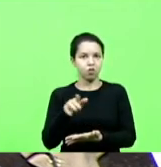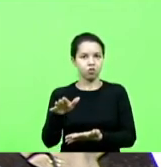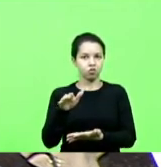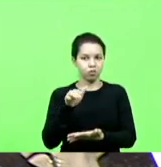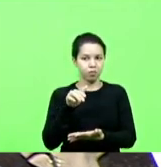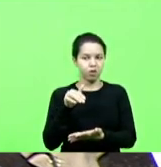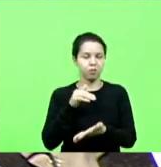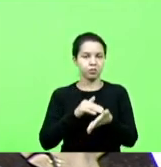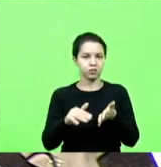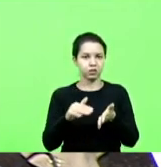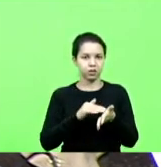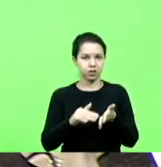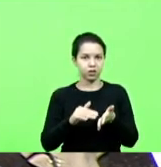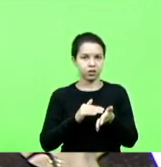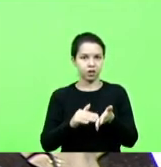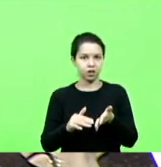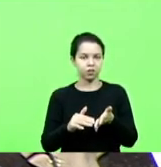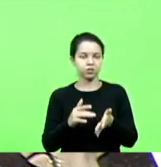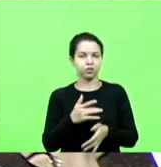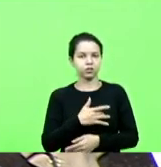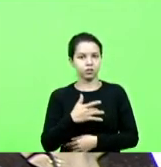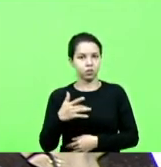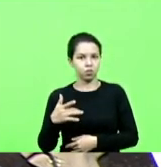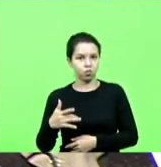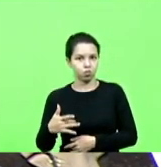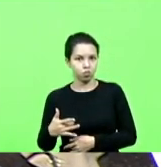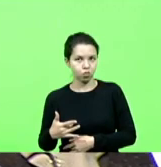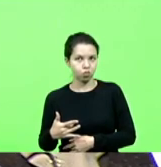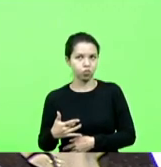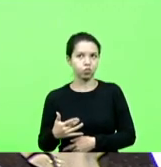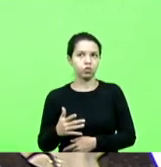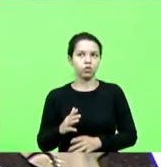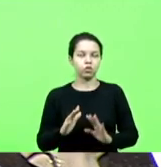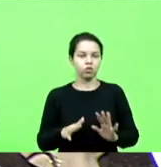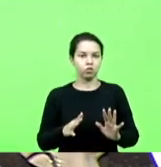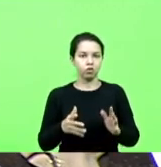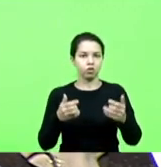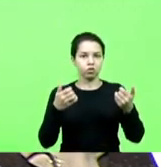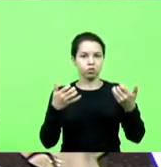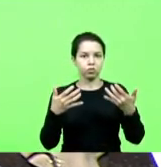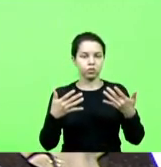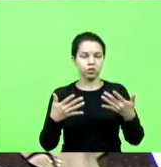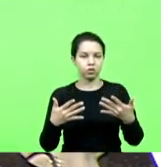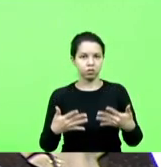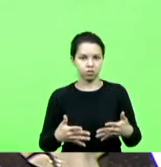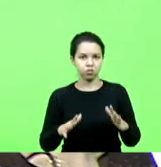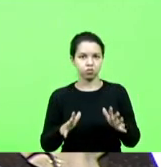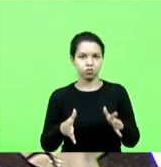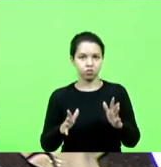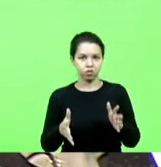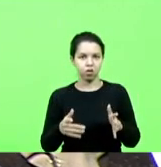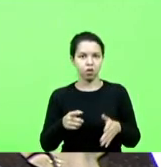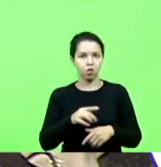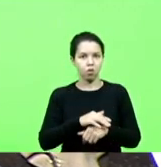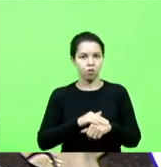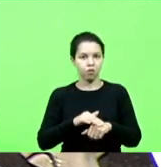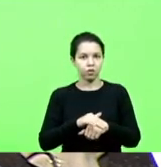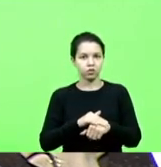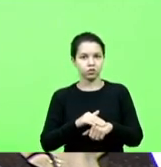secretário da Saúde que fez os seus esclarecimentos, nós conversamos com